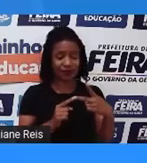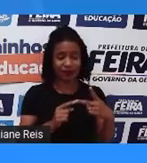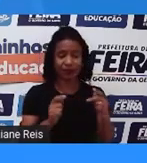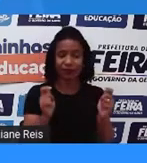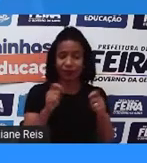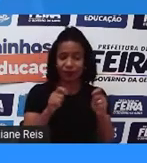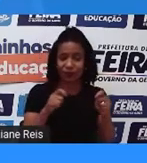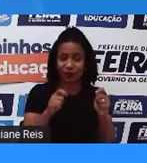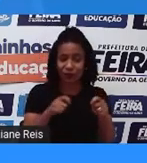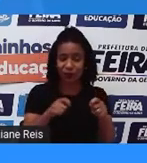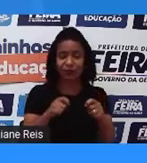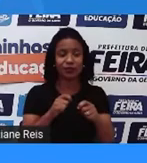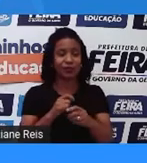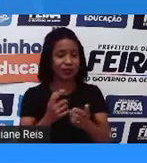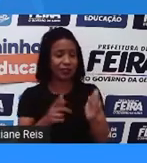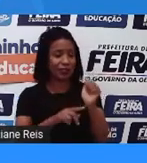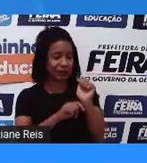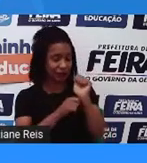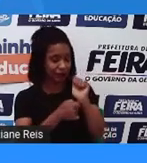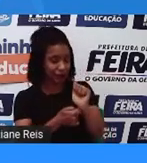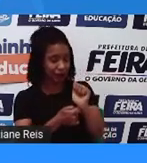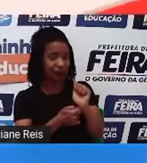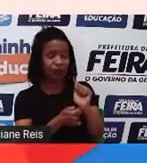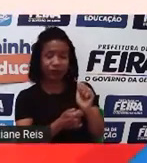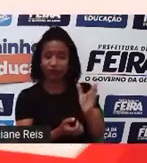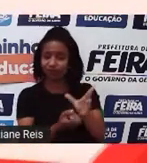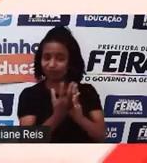de você entrar com sua própria senha